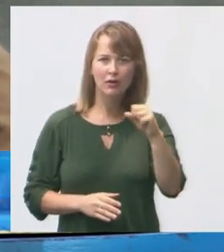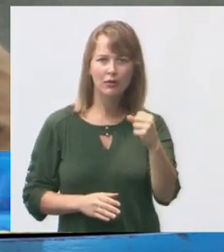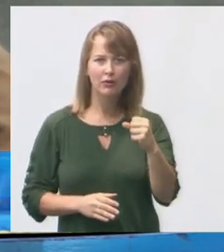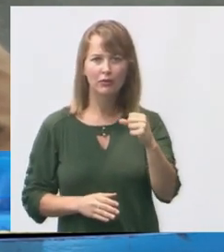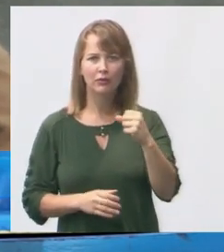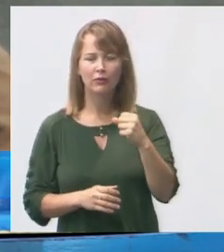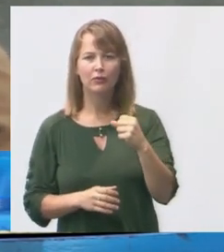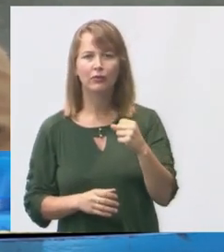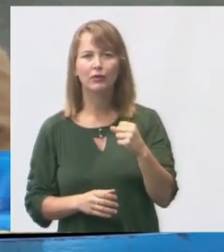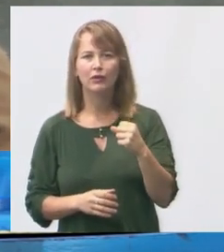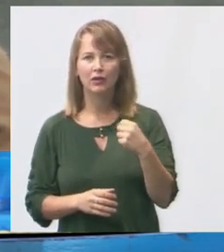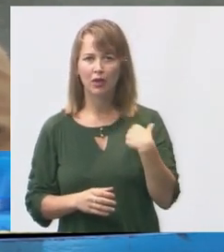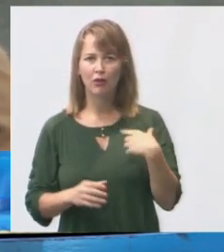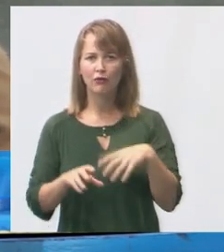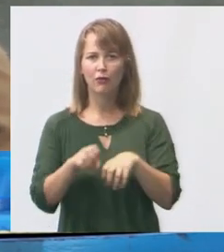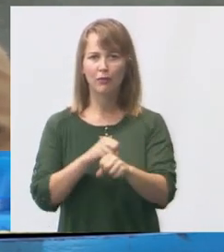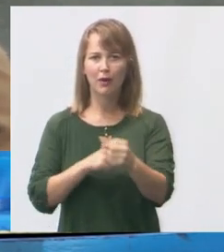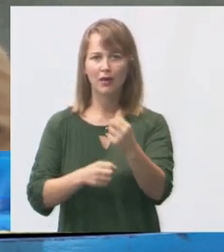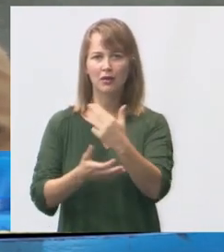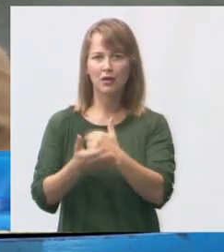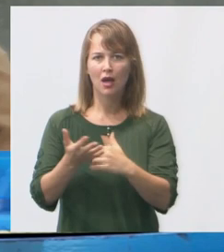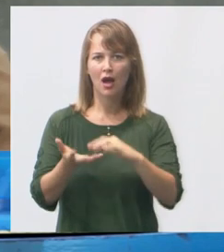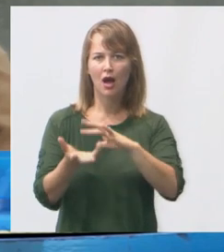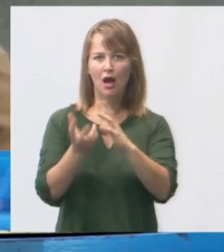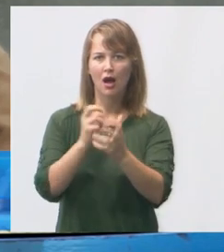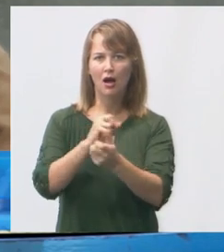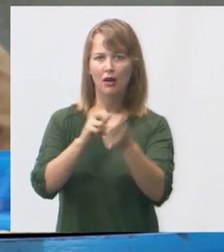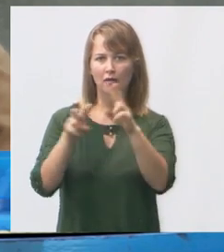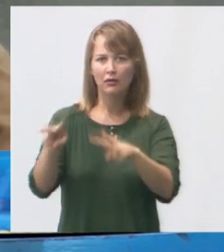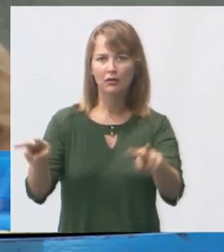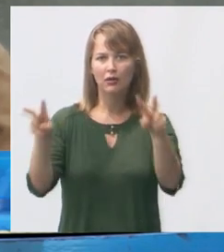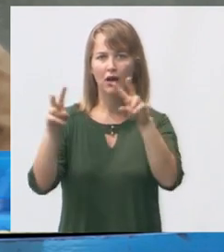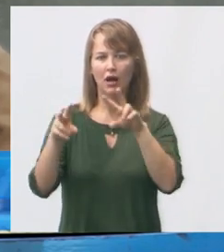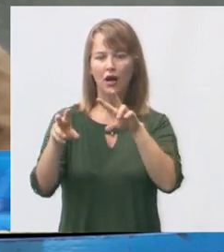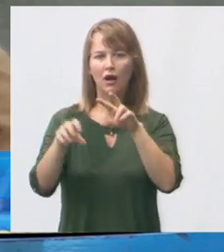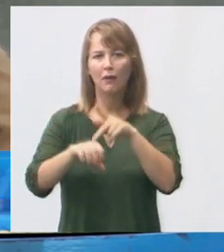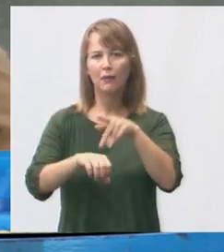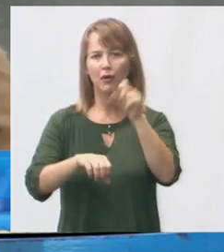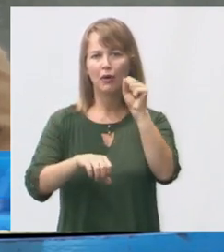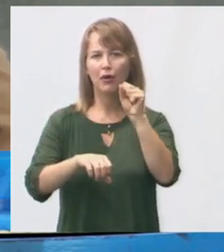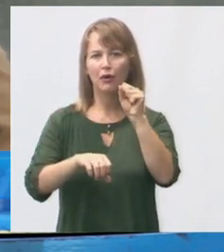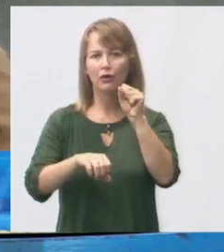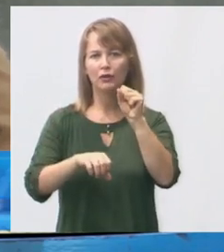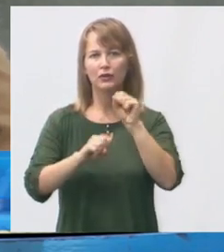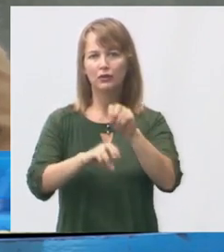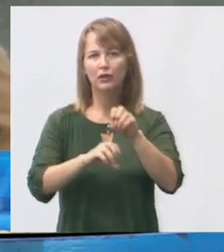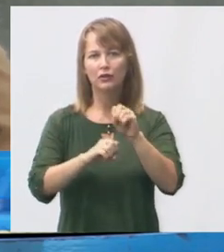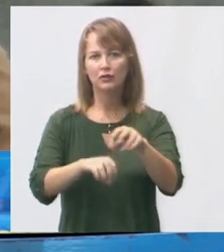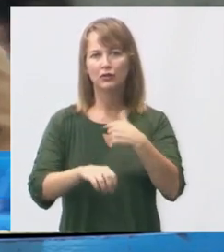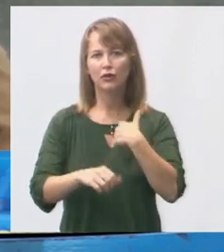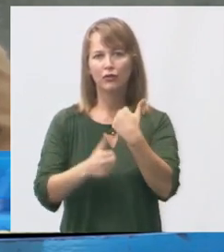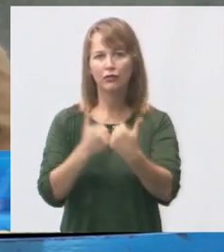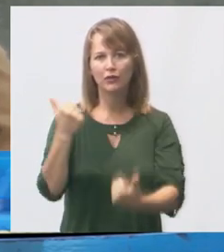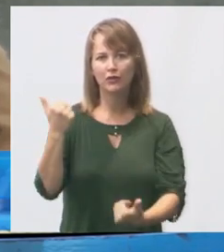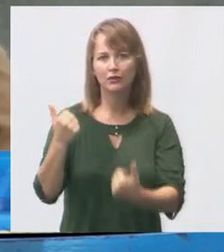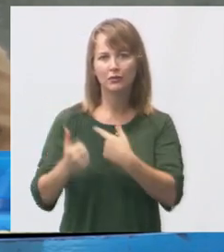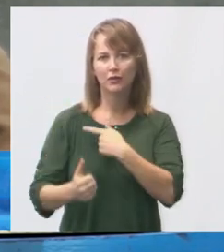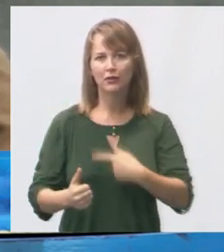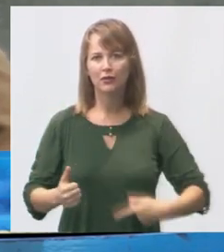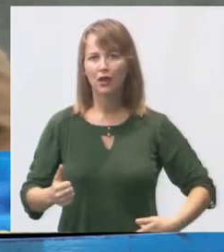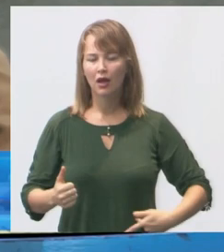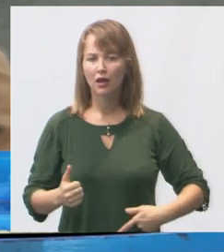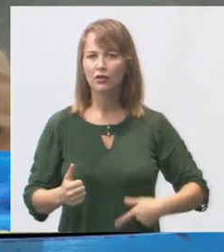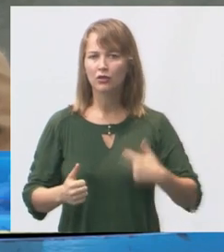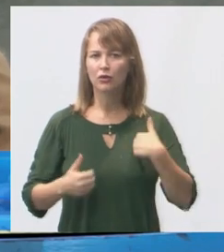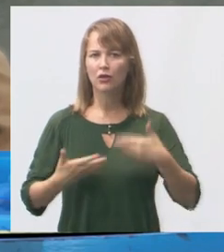formado em artes visuais, sou pós-graduado em educação, estou vice-presidente, nasci no Romão, né?